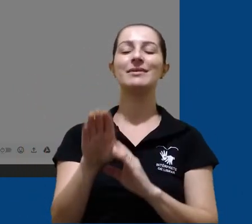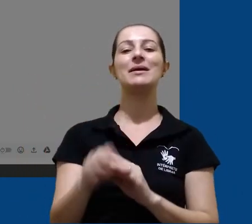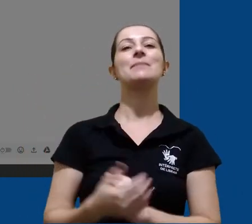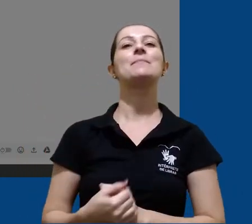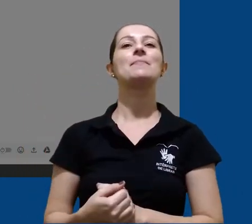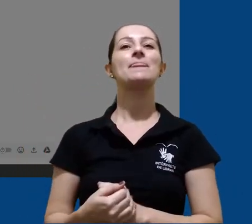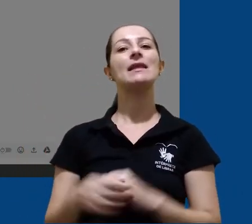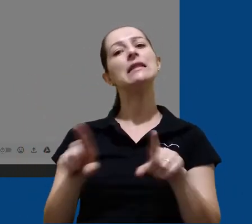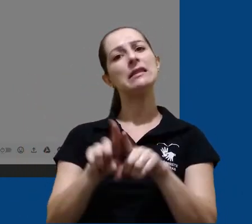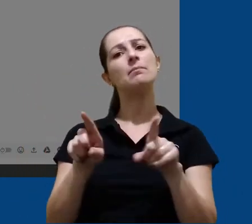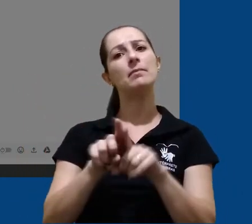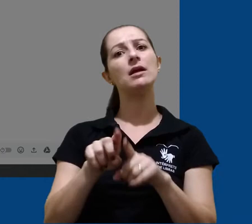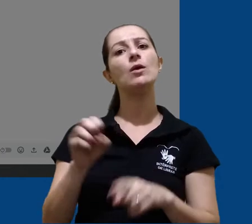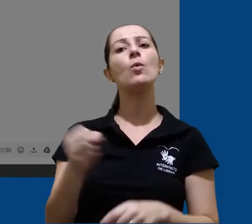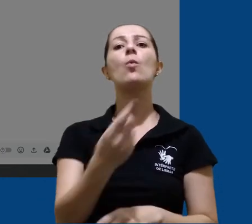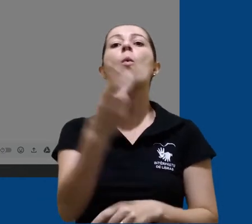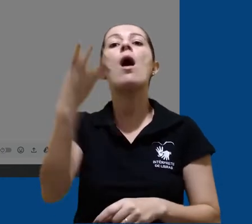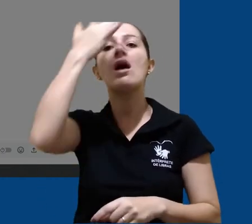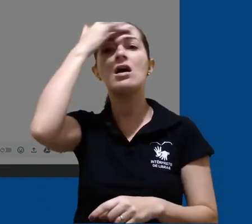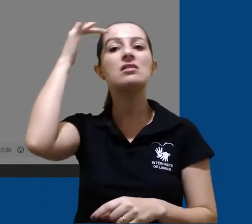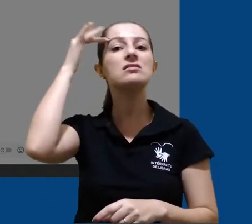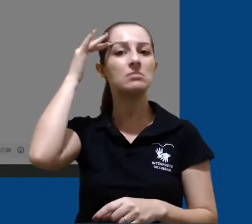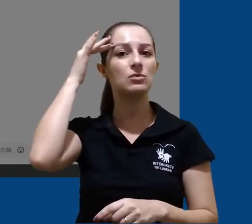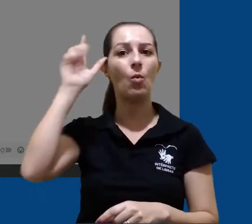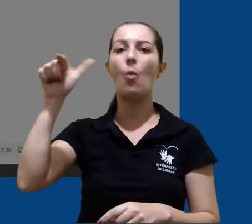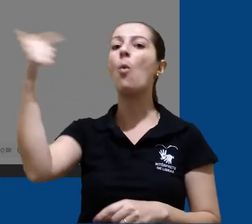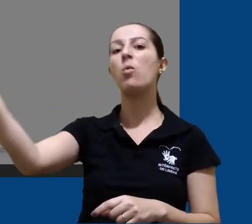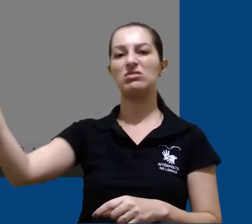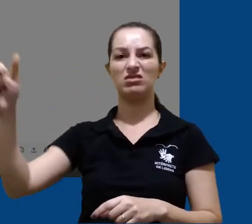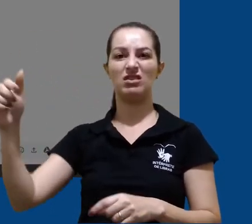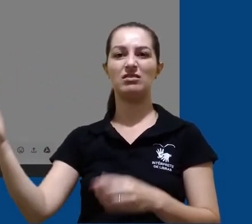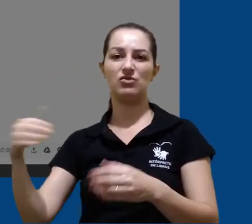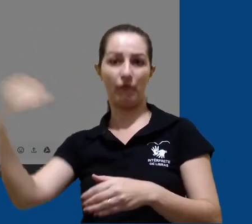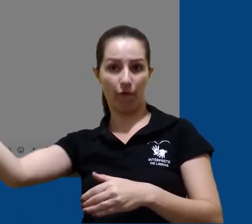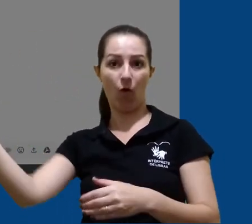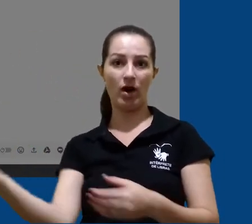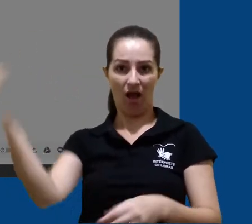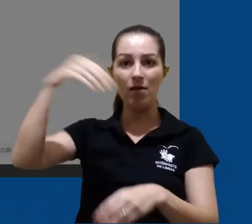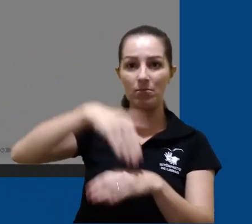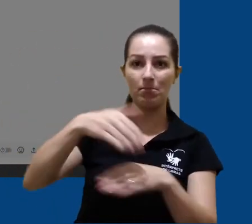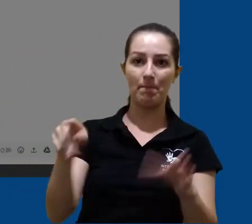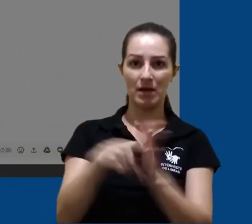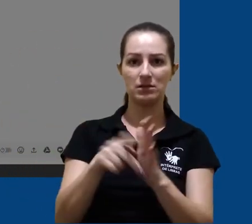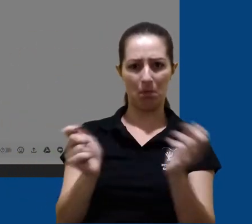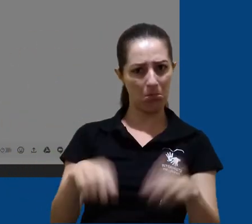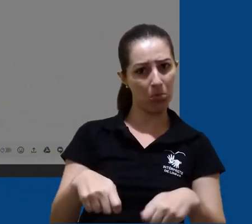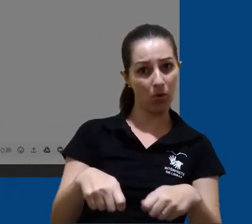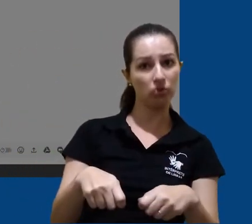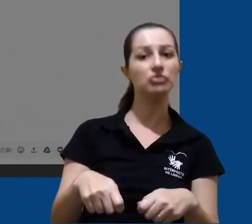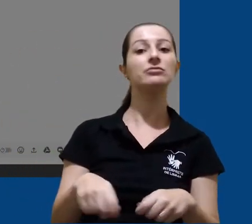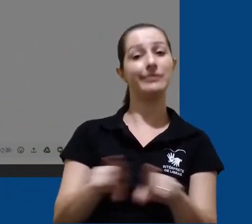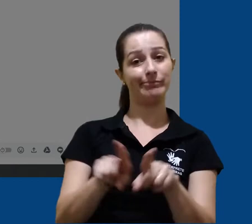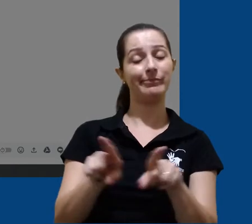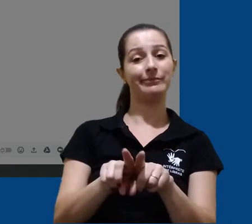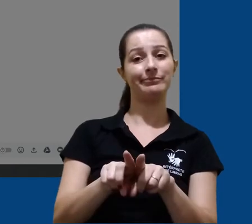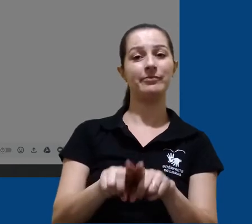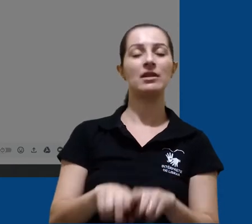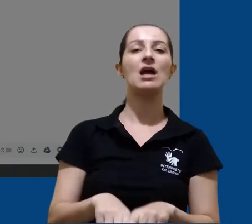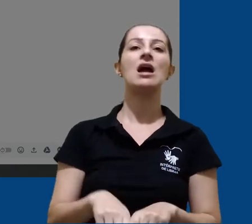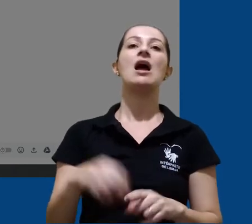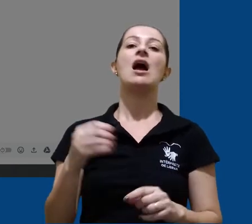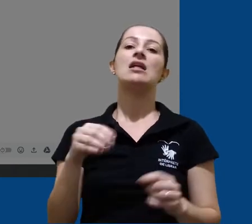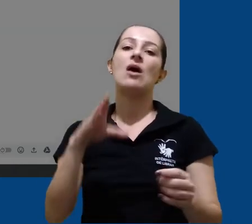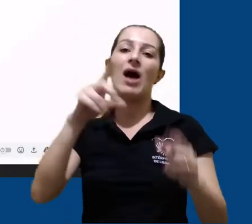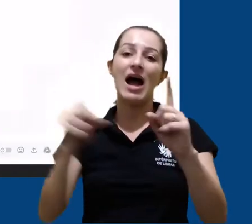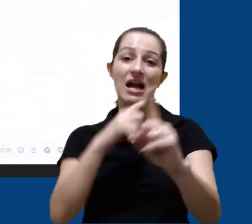permitir a participação de pessoas de fora da organização. Depois que a sala é criada, você pode adicionar pessoas